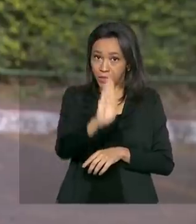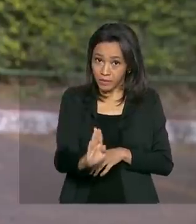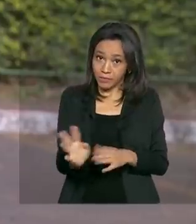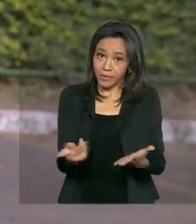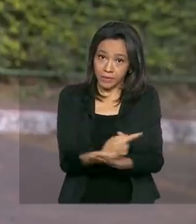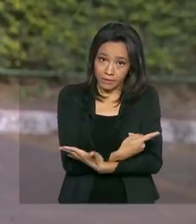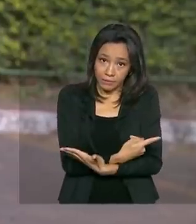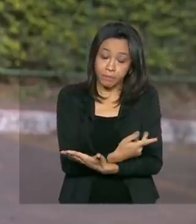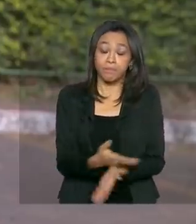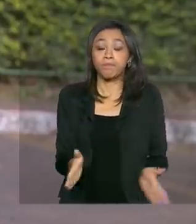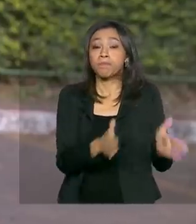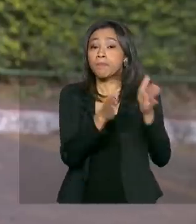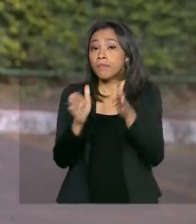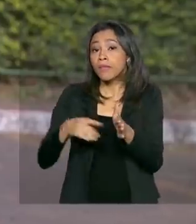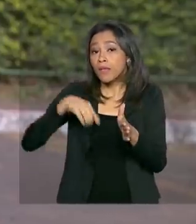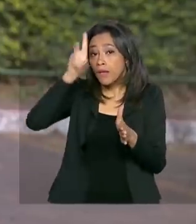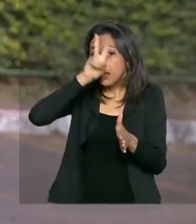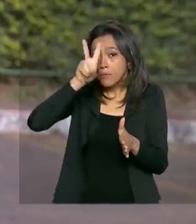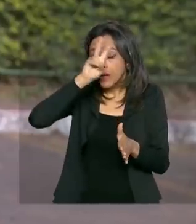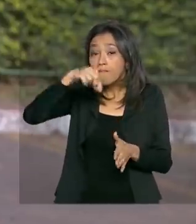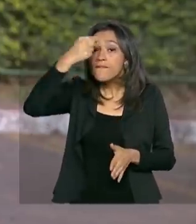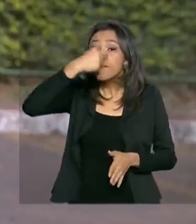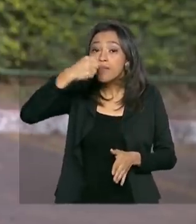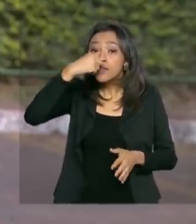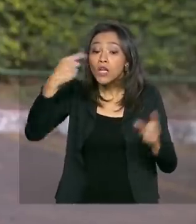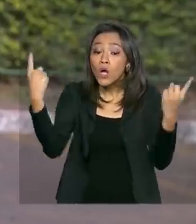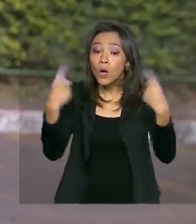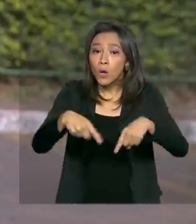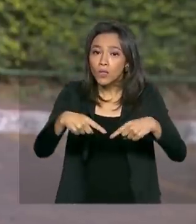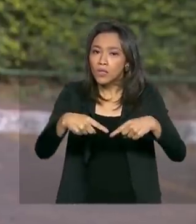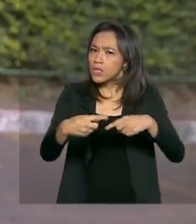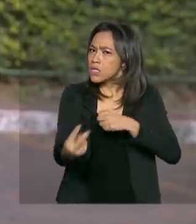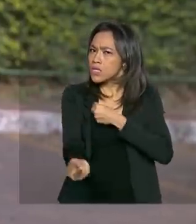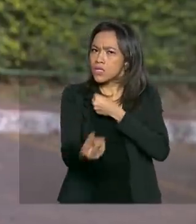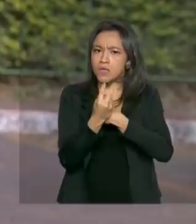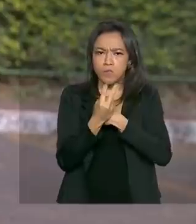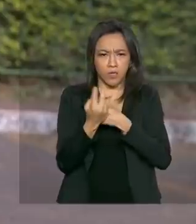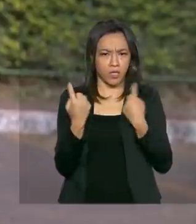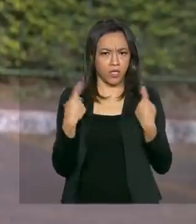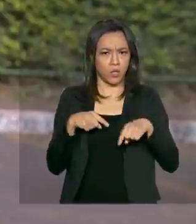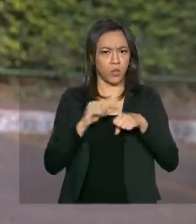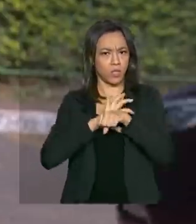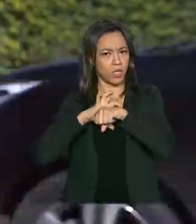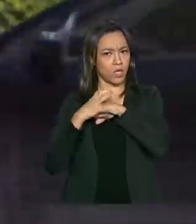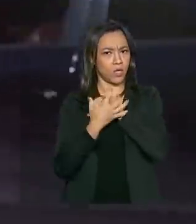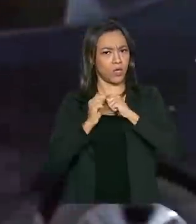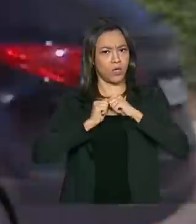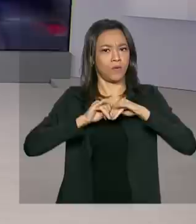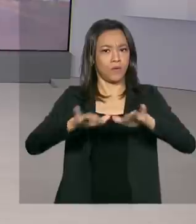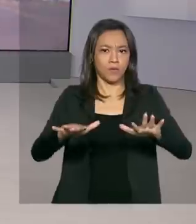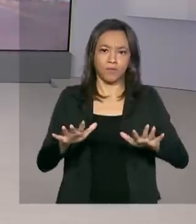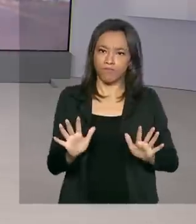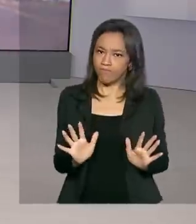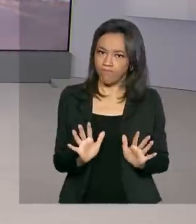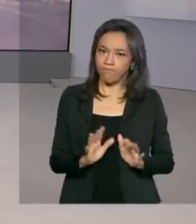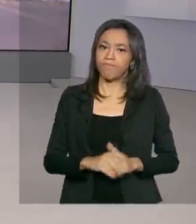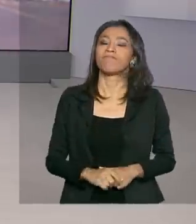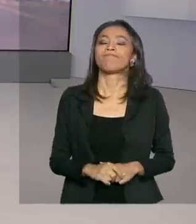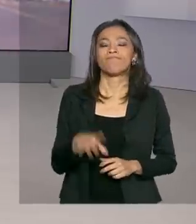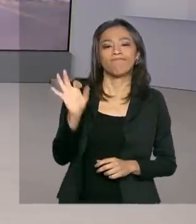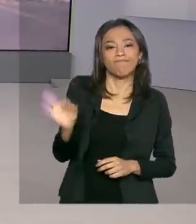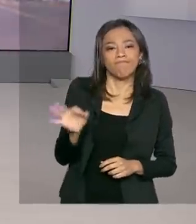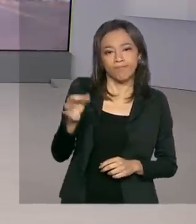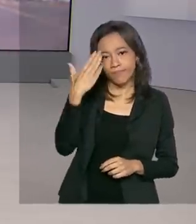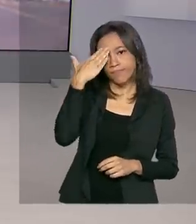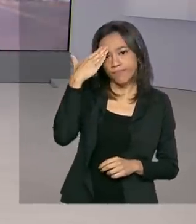que a vacina contra a gripe não imuniza contra o novo coronavírus. Renata? Tá certo, Dani.